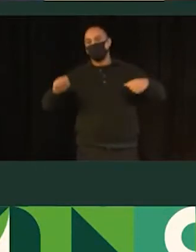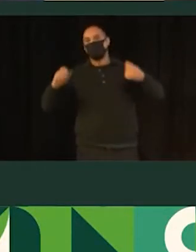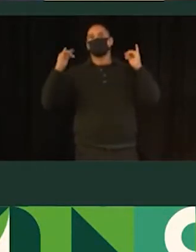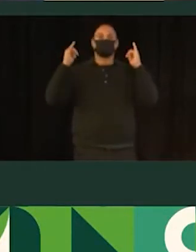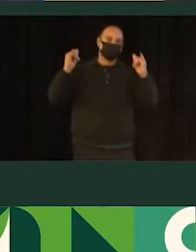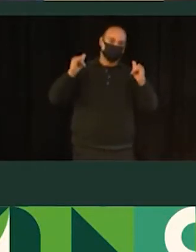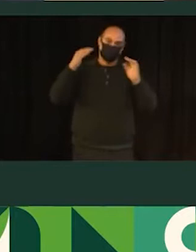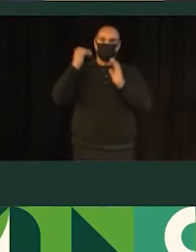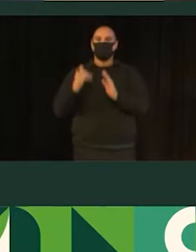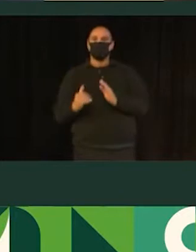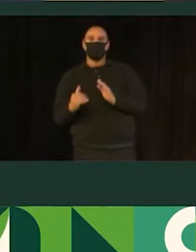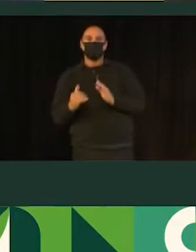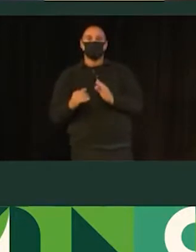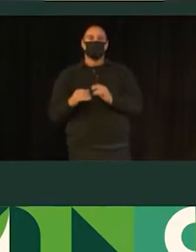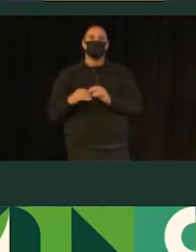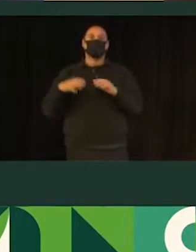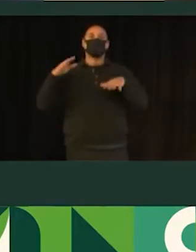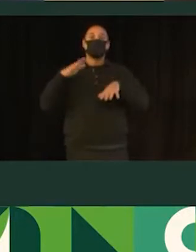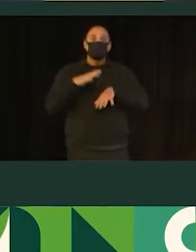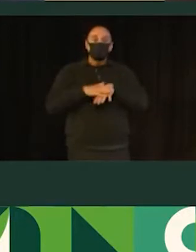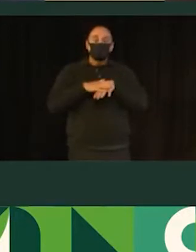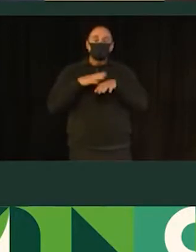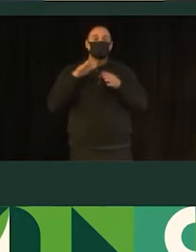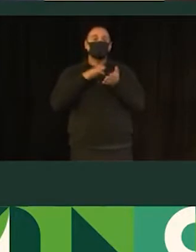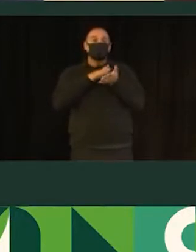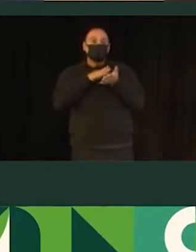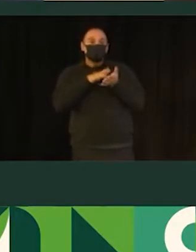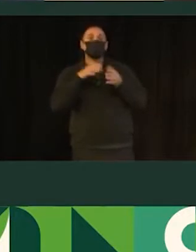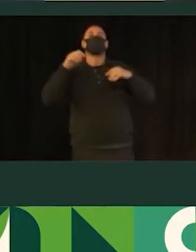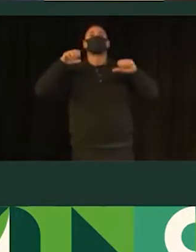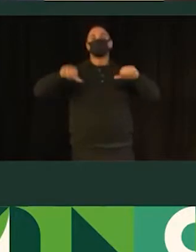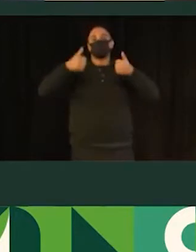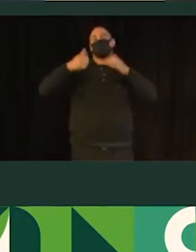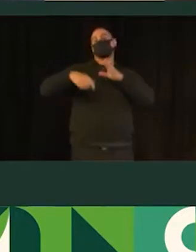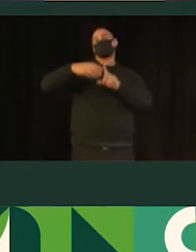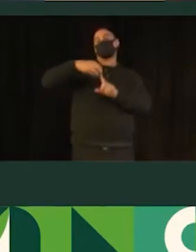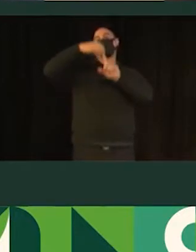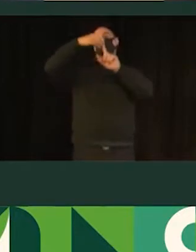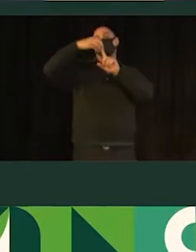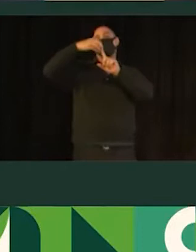mais vulneráveis no nosso sistema de transporte e que promovem uma mobilidade mais sustentável.